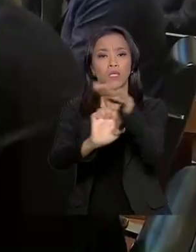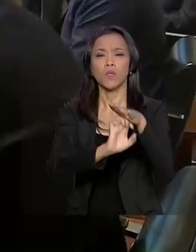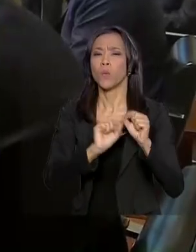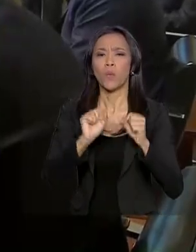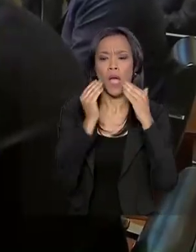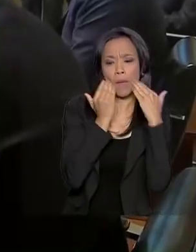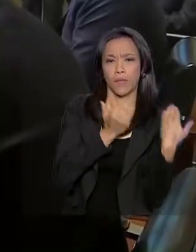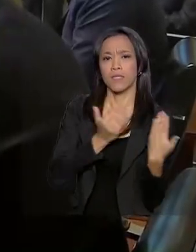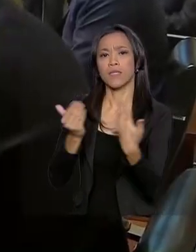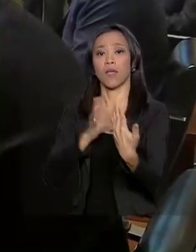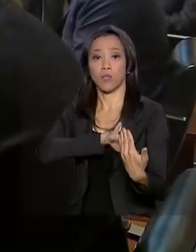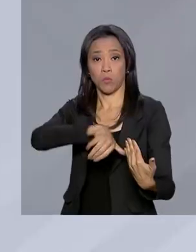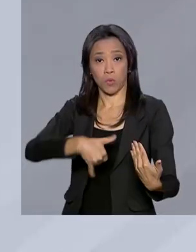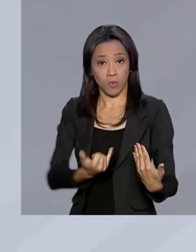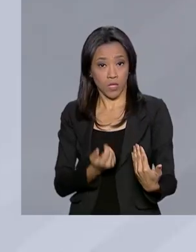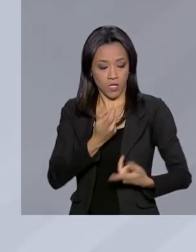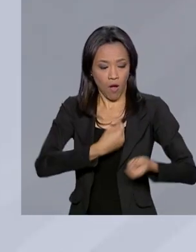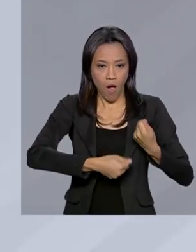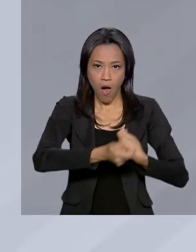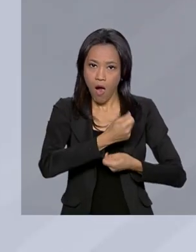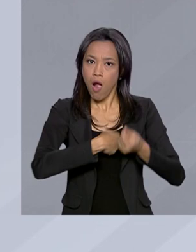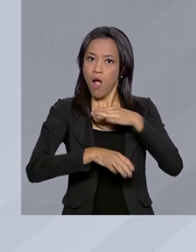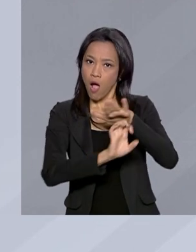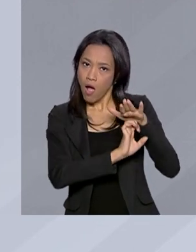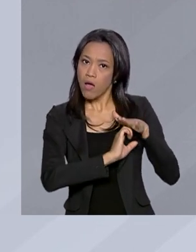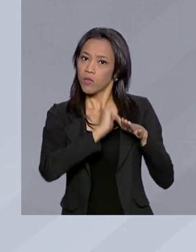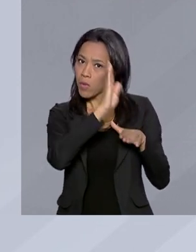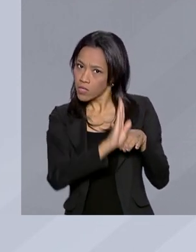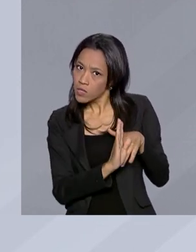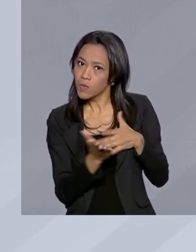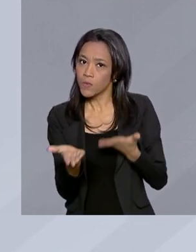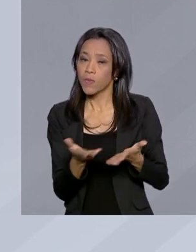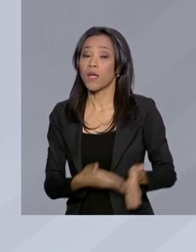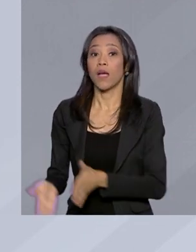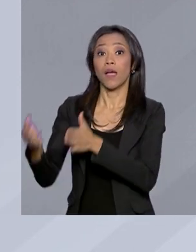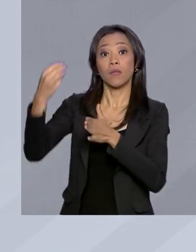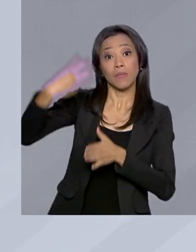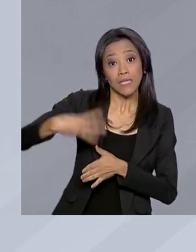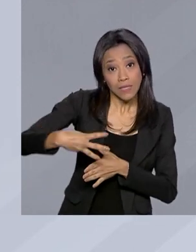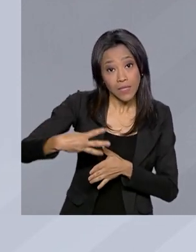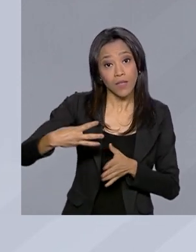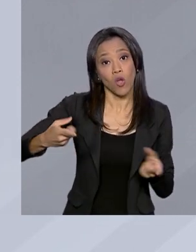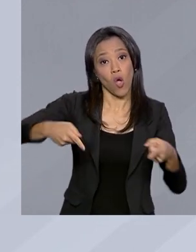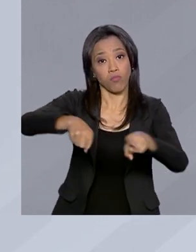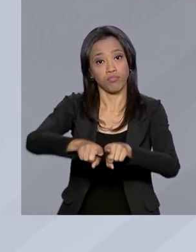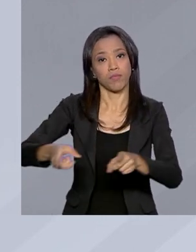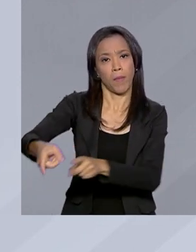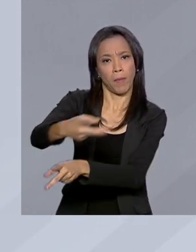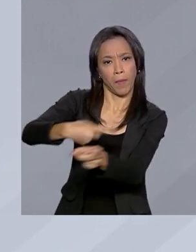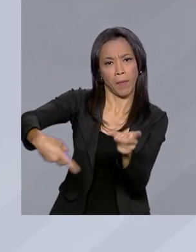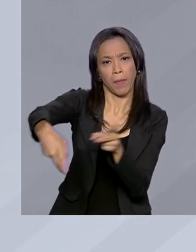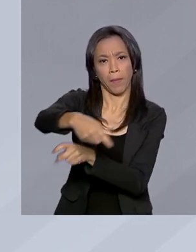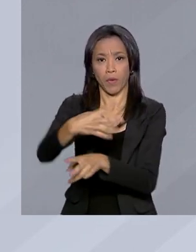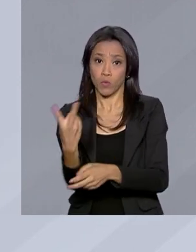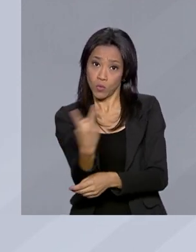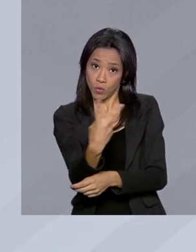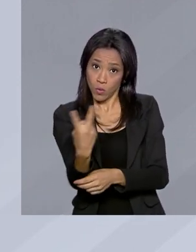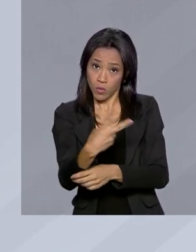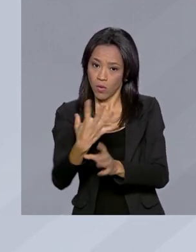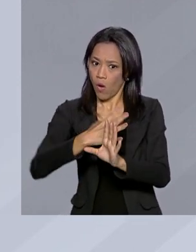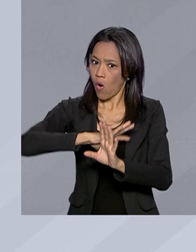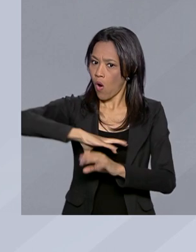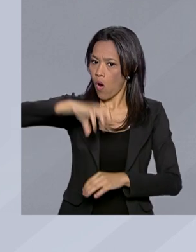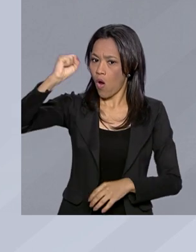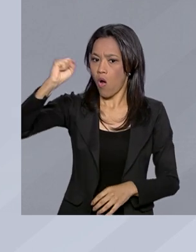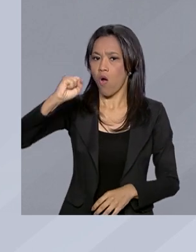oportunidades de negócios no Brasil. O Brasil é o terceiro parceiro comercial do Peru. Em 2018, as trocas comerciais entre os dois países bateram